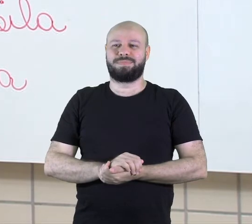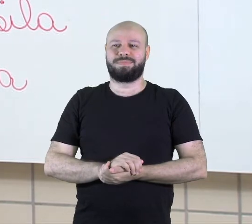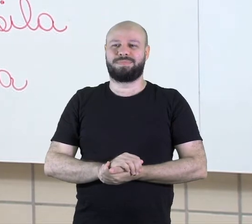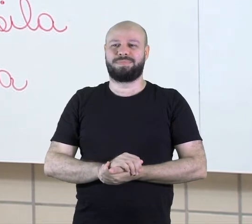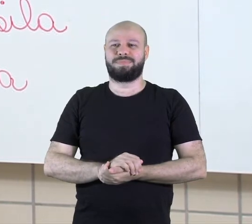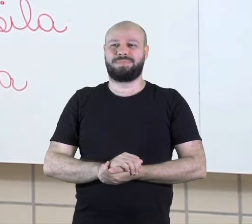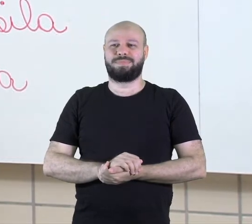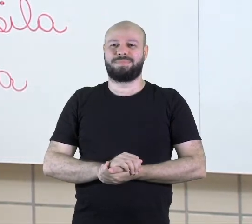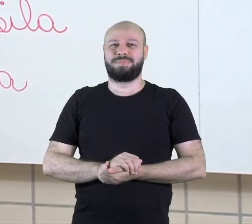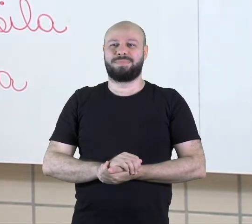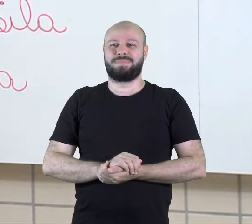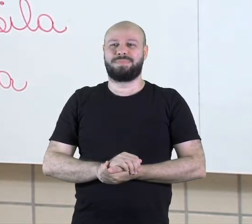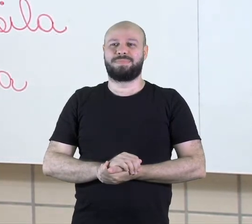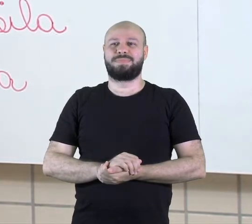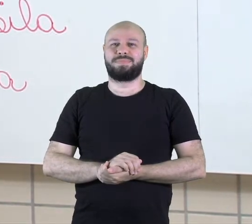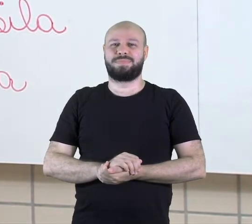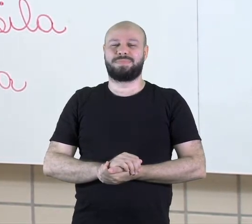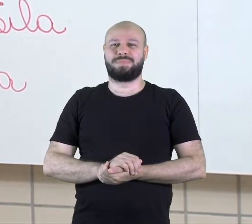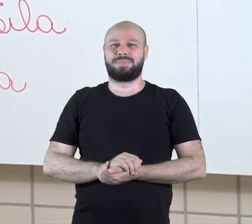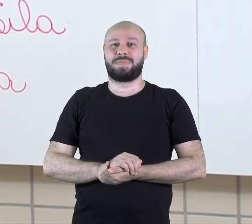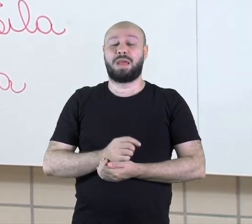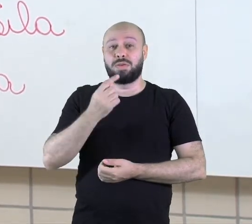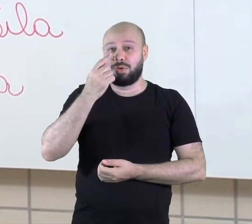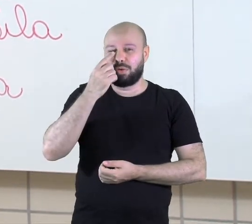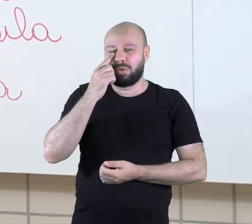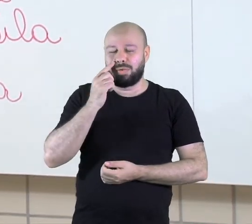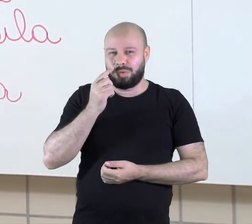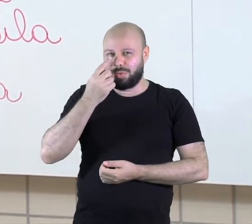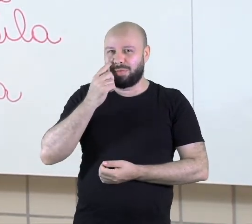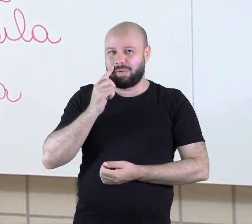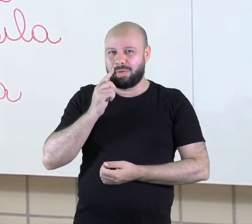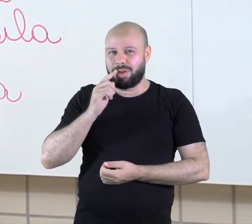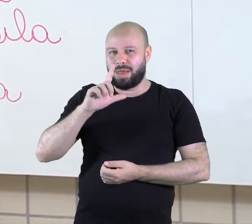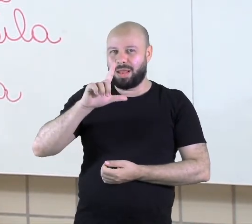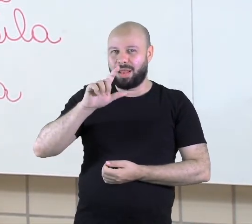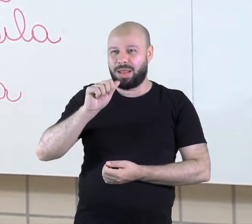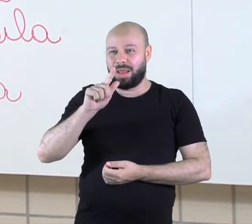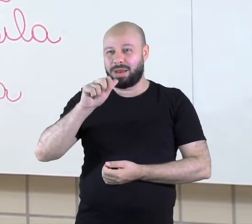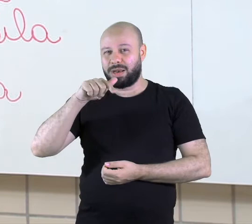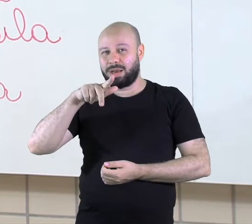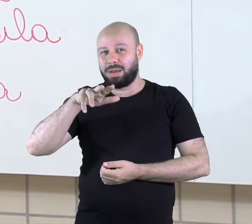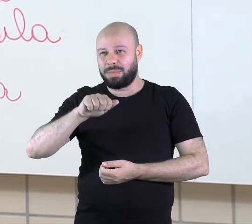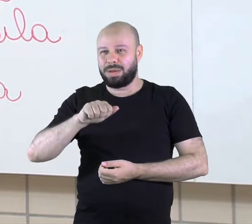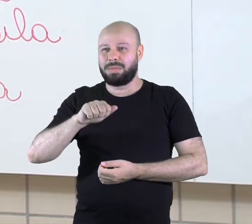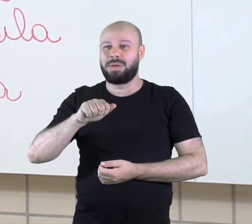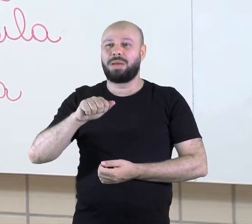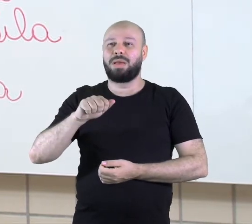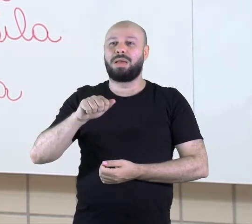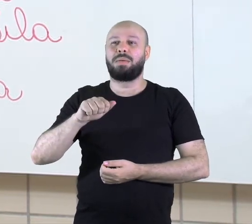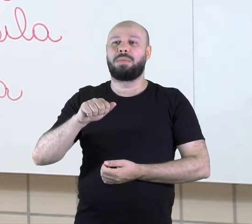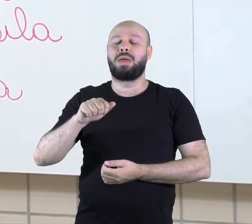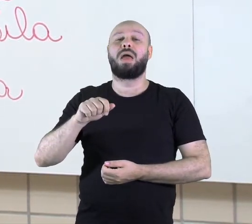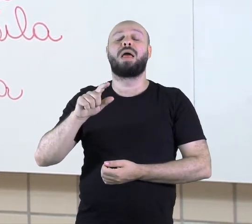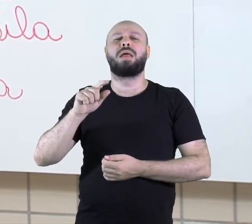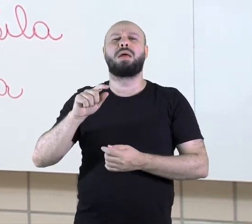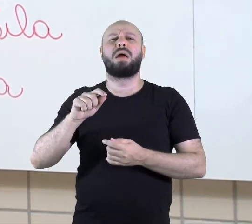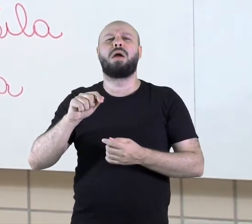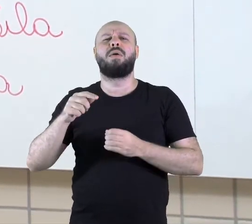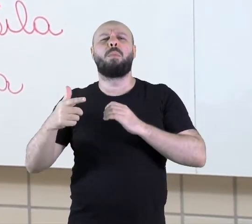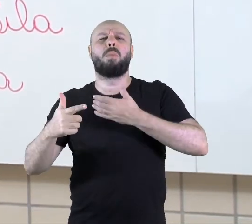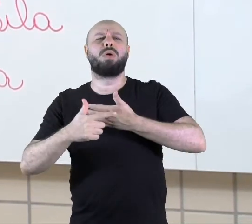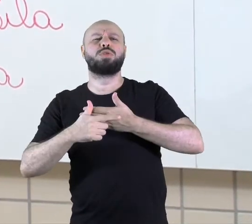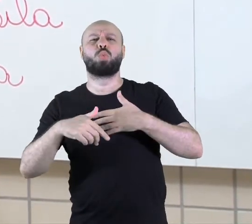Que é a lágrima. E a lágrima é o quê? Faz parte também do meu olho, porque ela, tanto ela lubrifica,